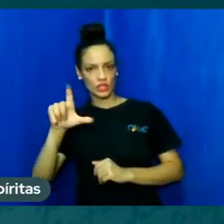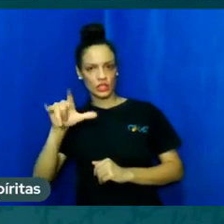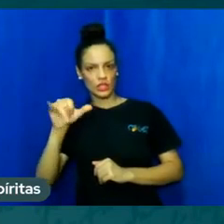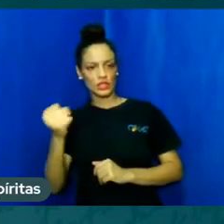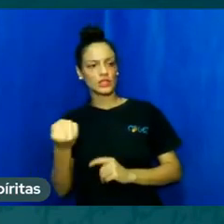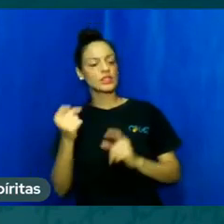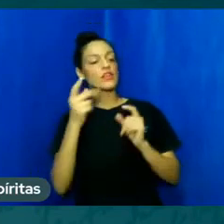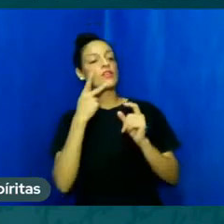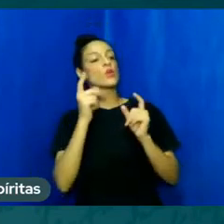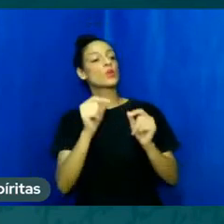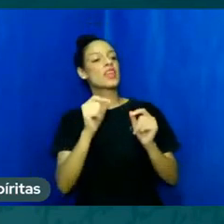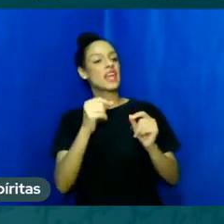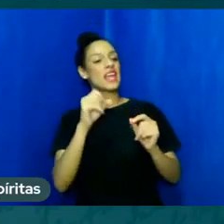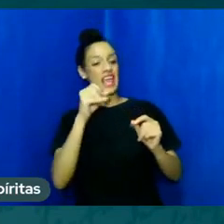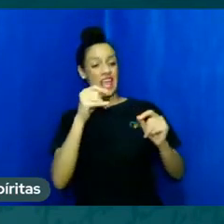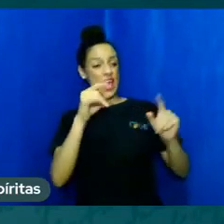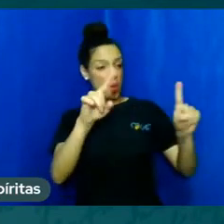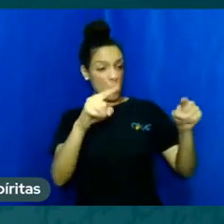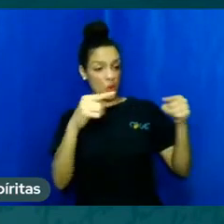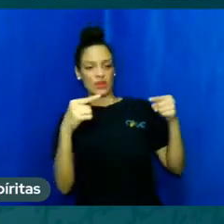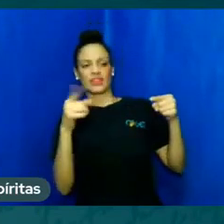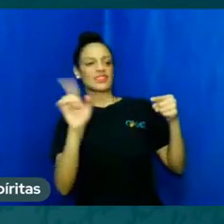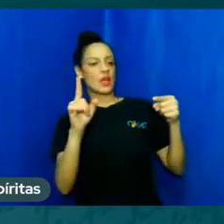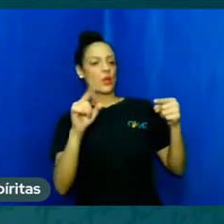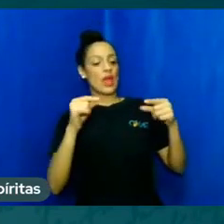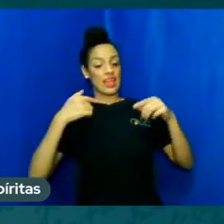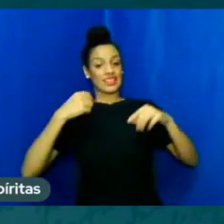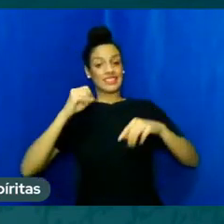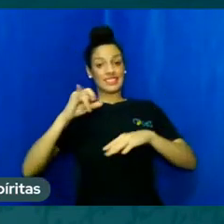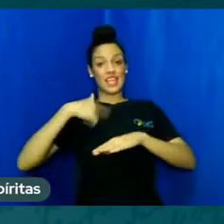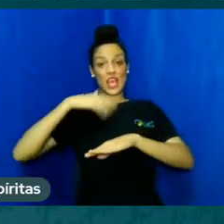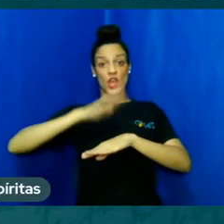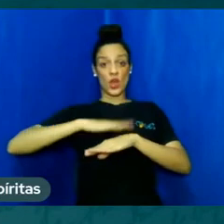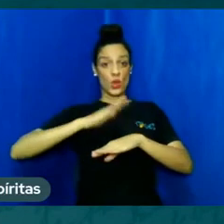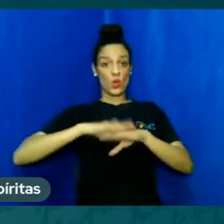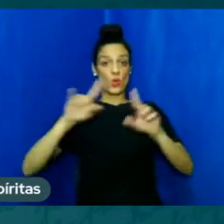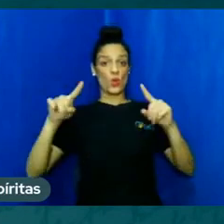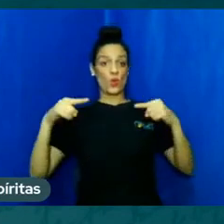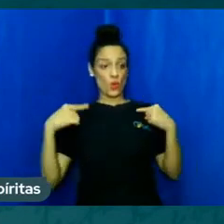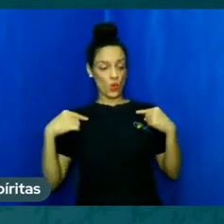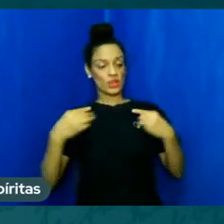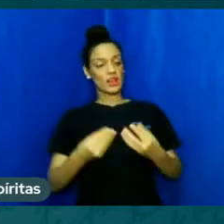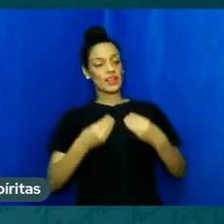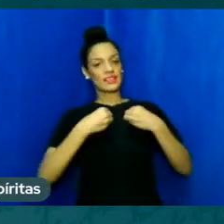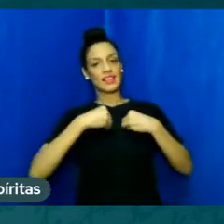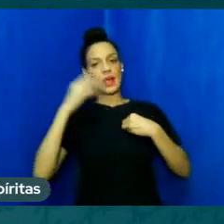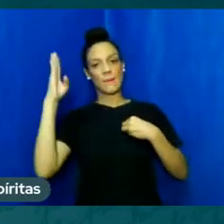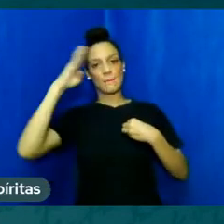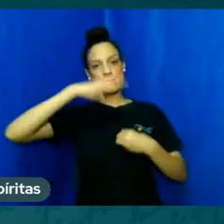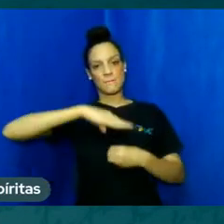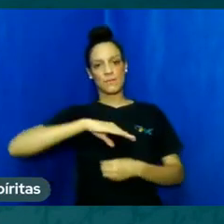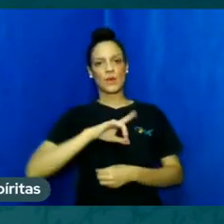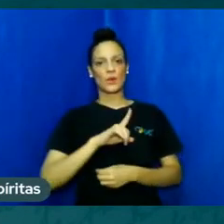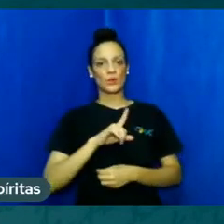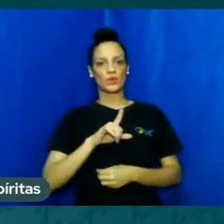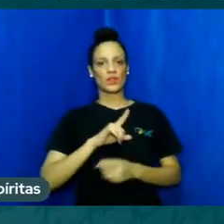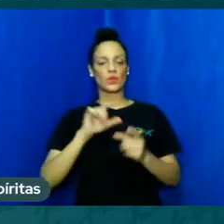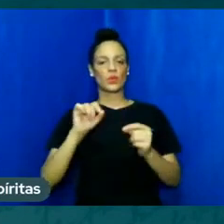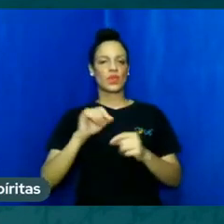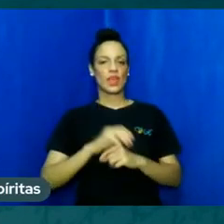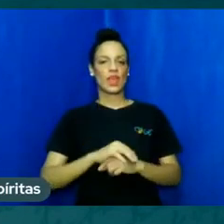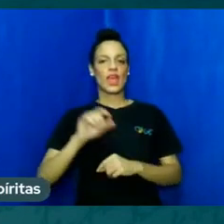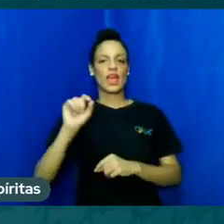pois me torna um ser mal os males anteriores tudo com L mas o último é com U os